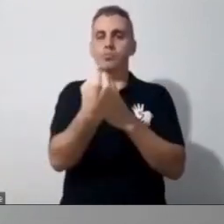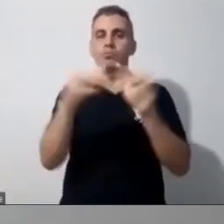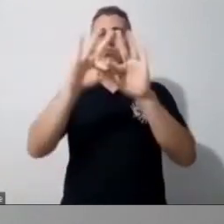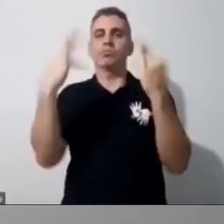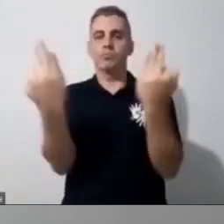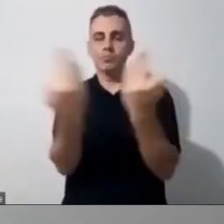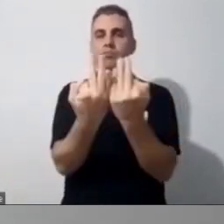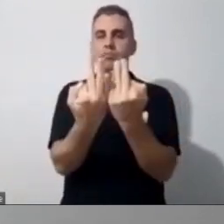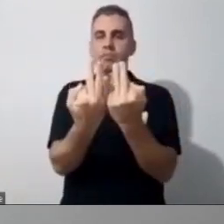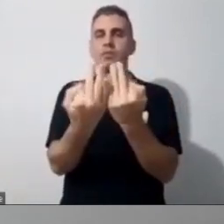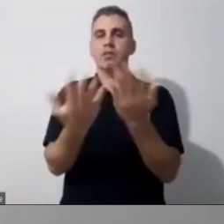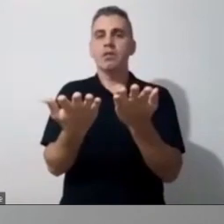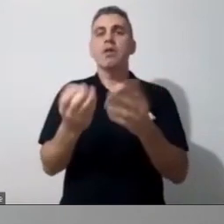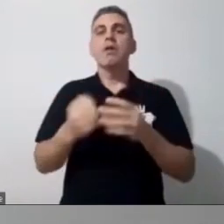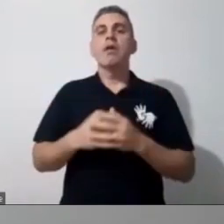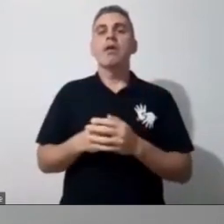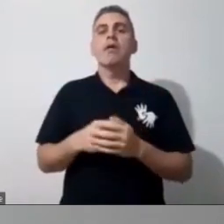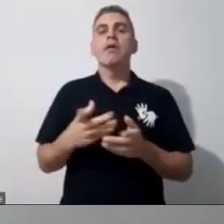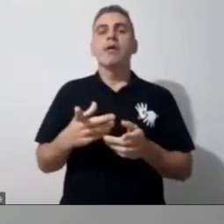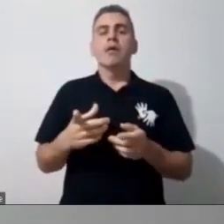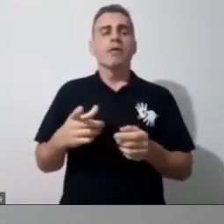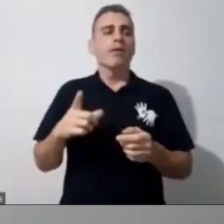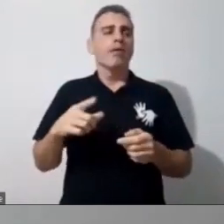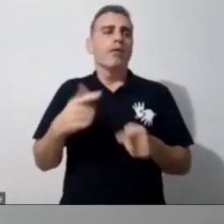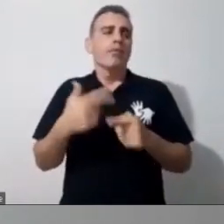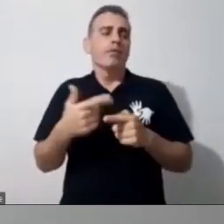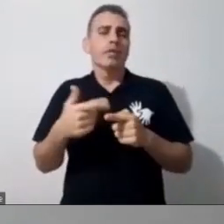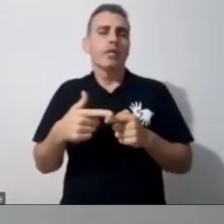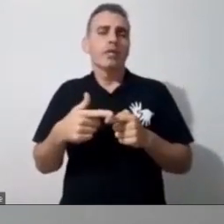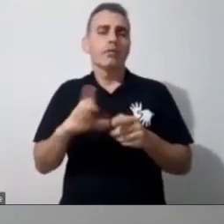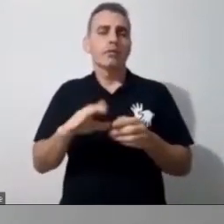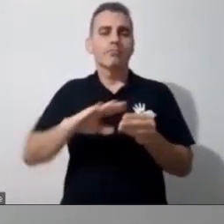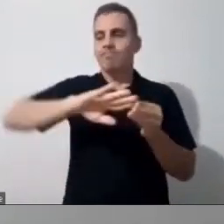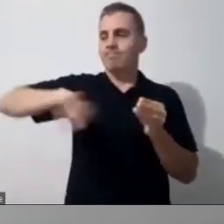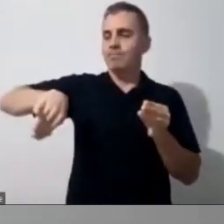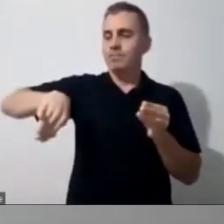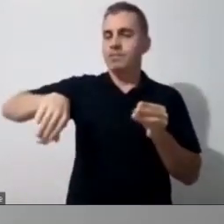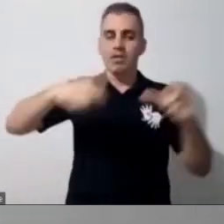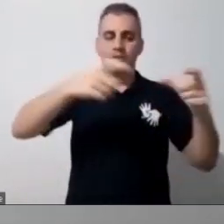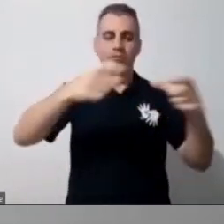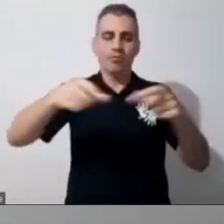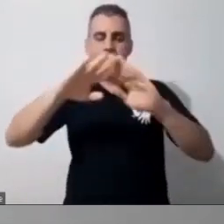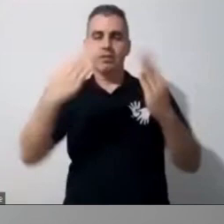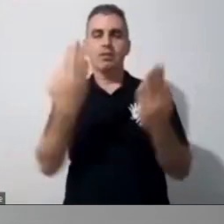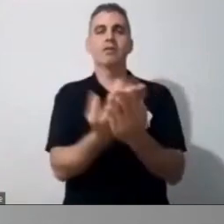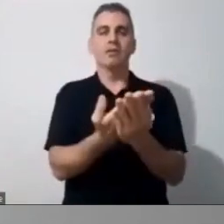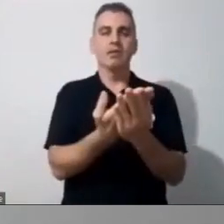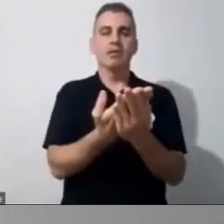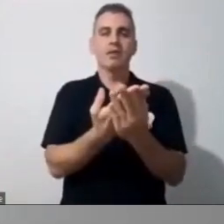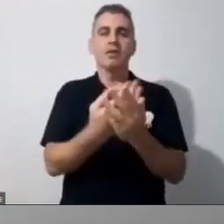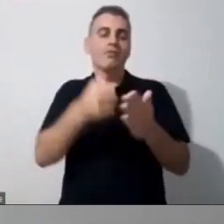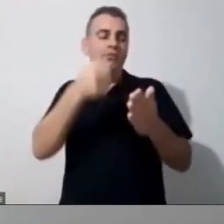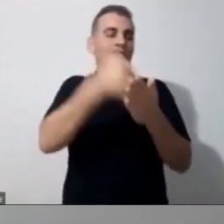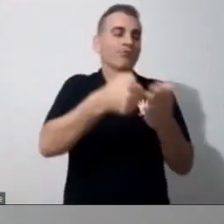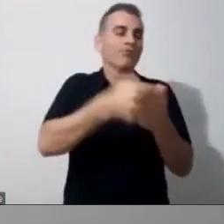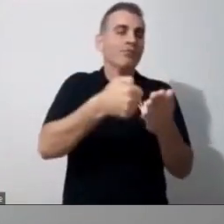professor, porque o momento que saiu da sala de aula, tu é obrigada a fazer uma coisa diferenciada, mas que